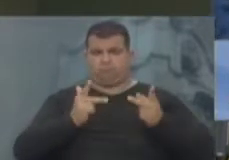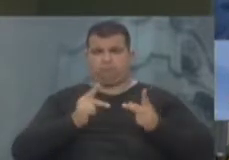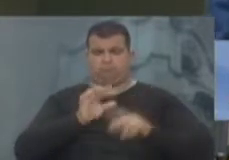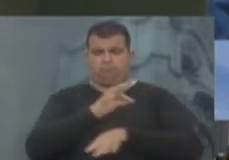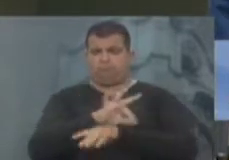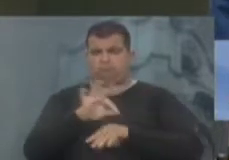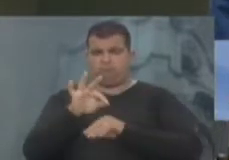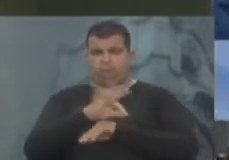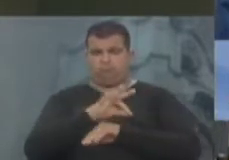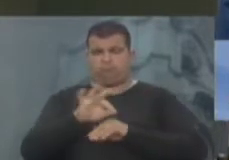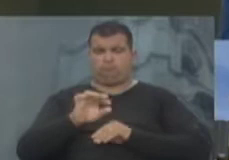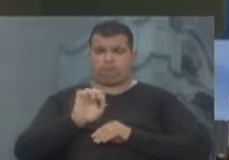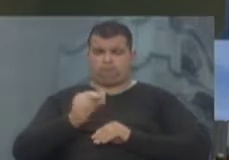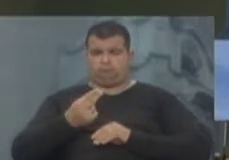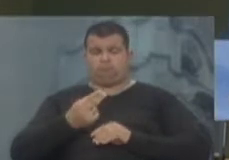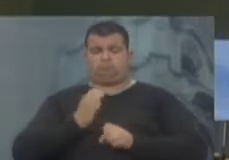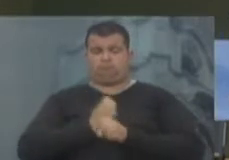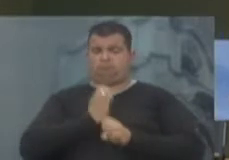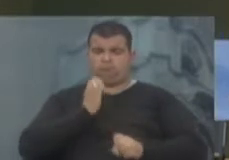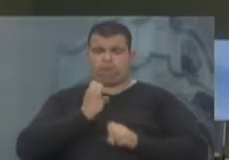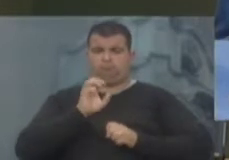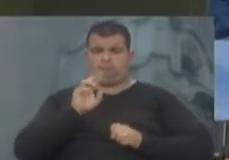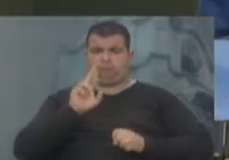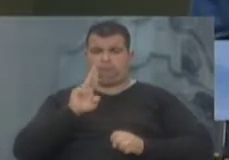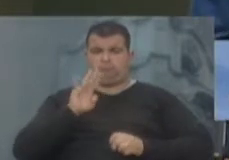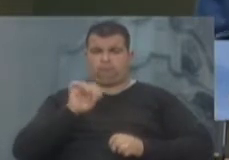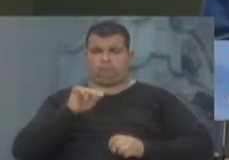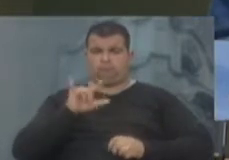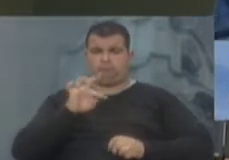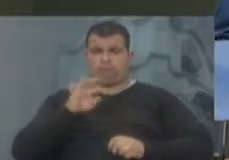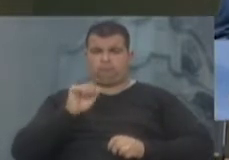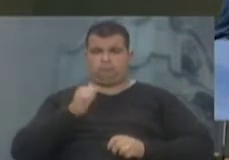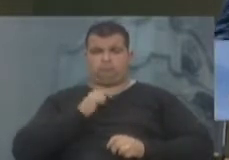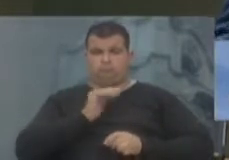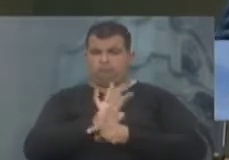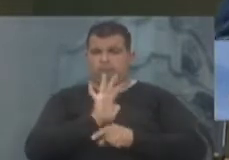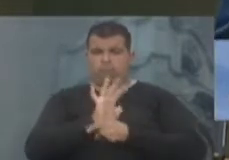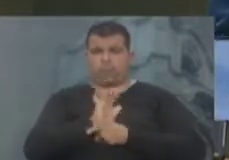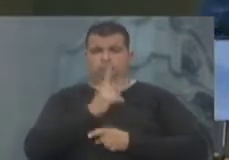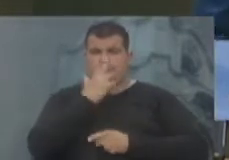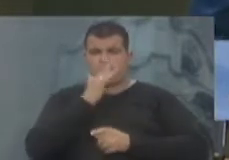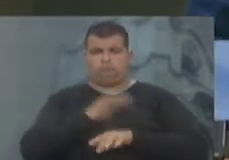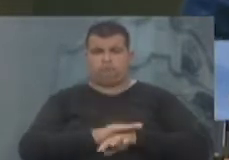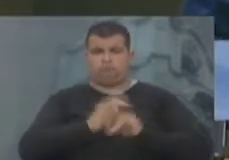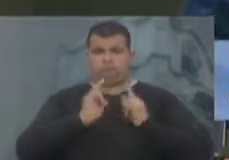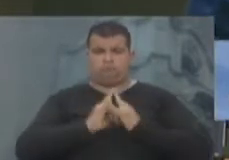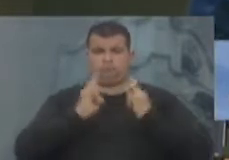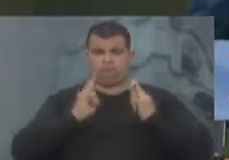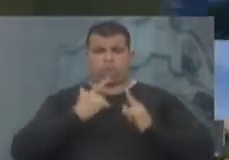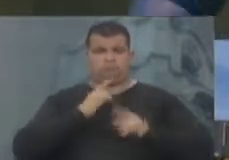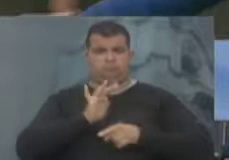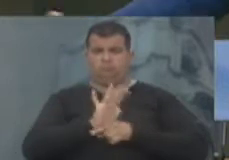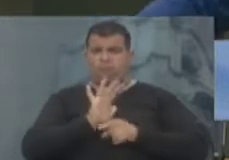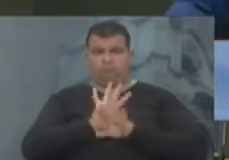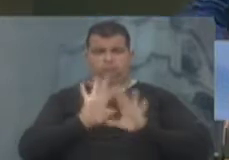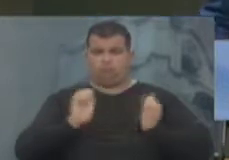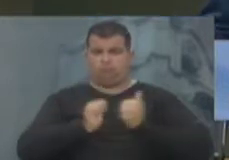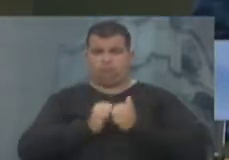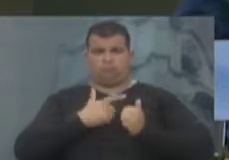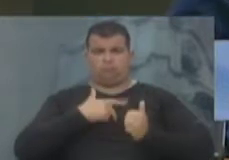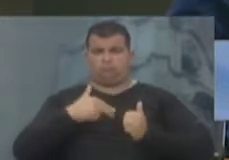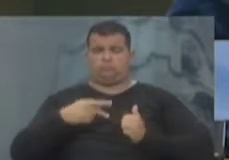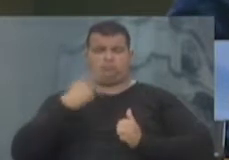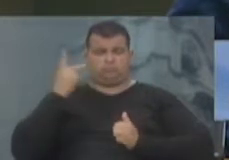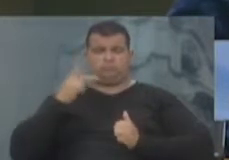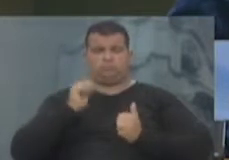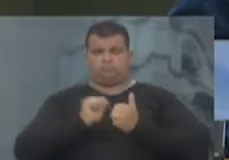arquitetos e urbanistas gostariam que fosse defendido. Aliás, me parece muito mais que essas entidades têm servido como uma extensão de partidos